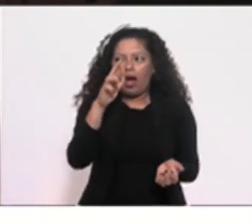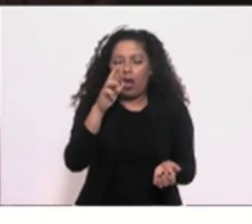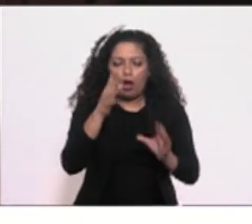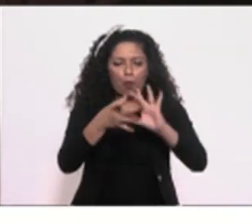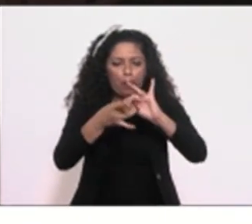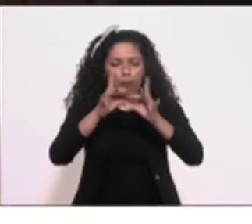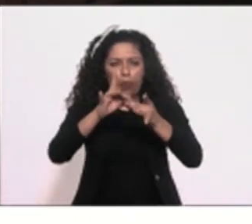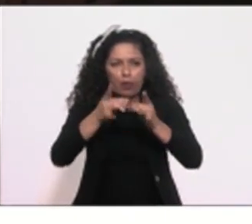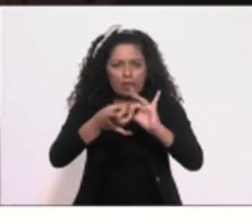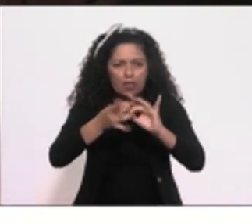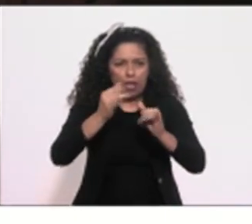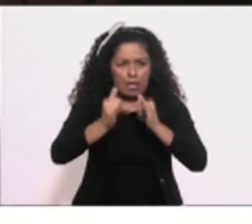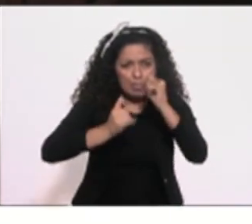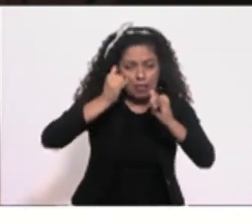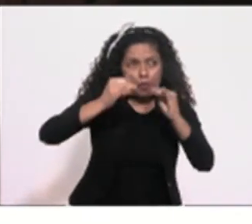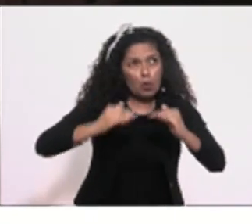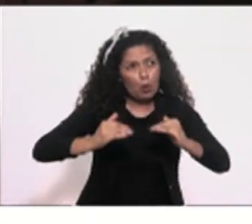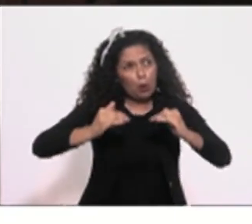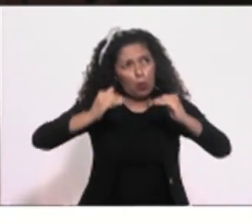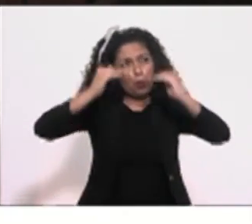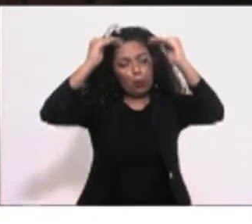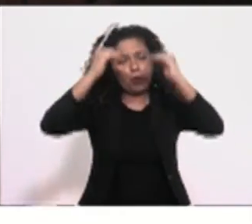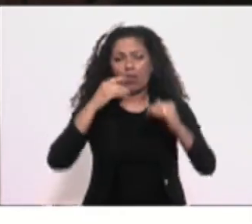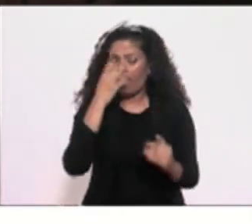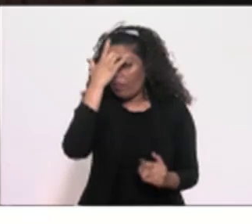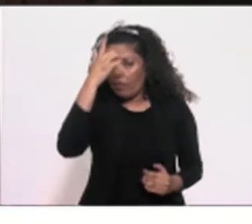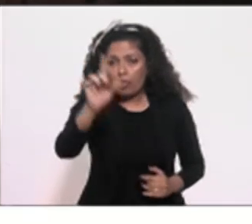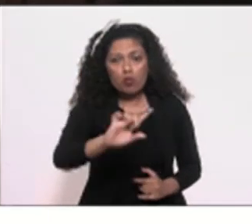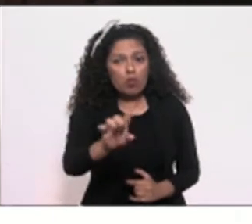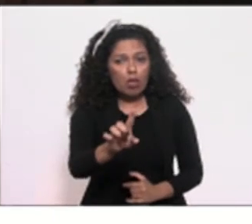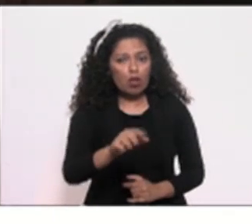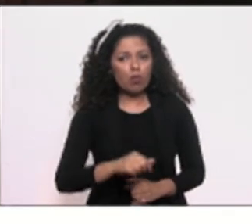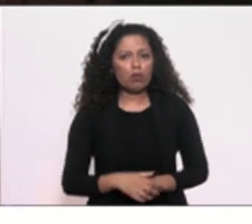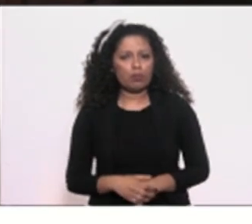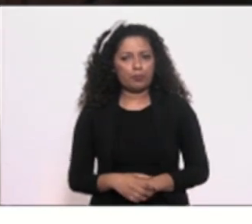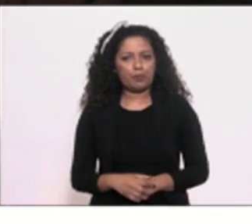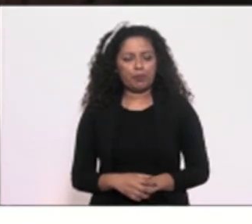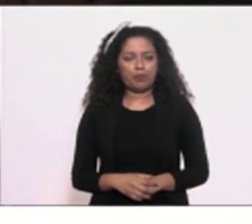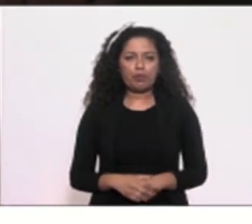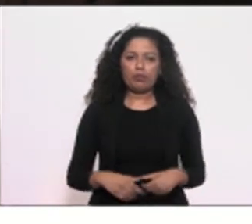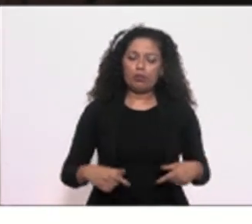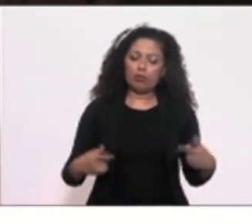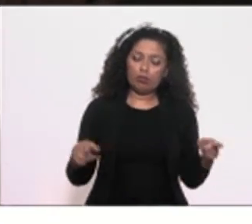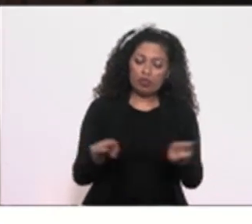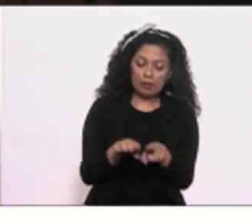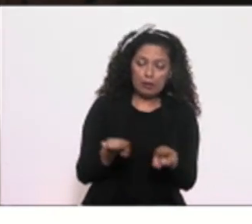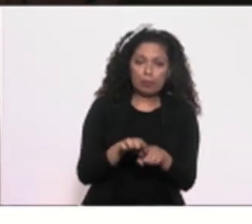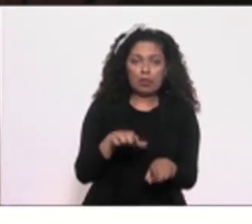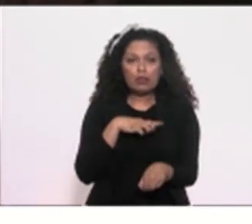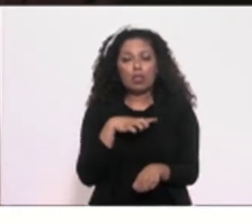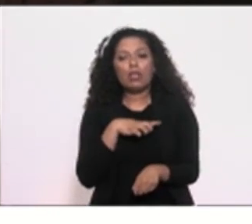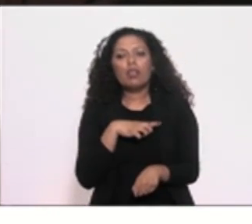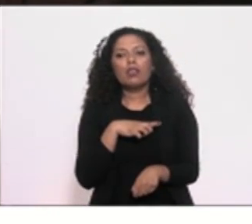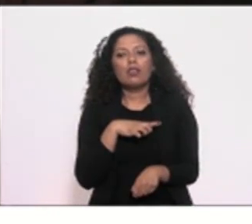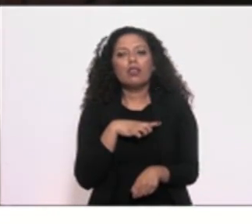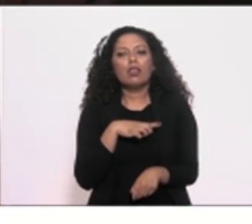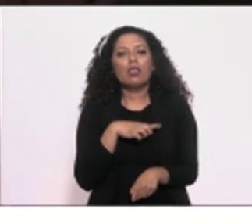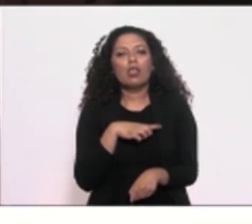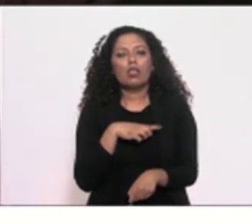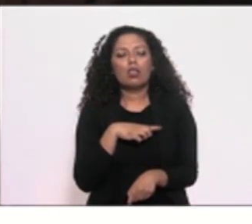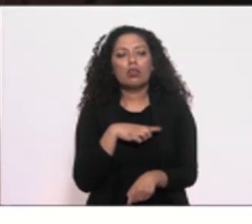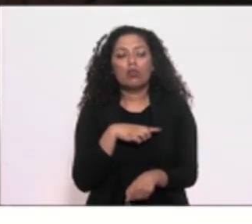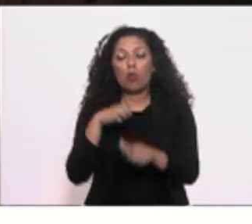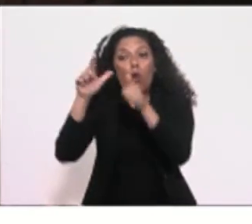seguras. Então, não é algo fácil. Além disso, tem lá, em outro